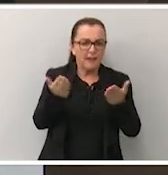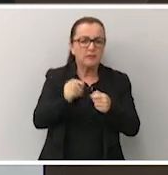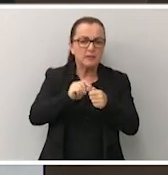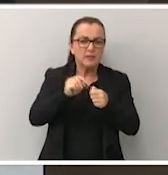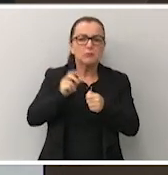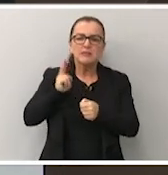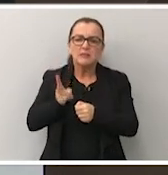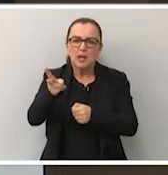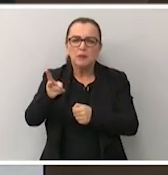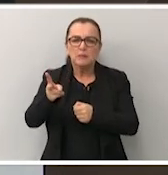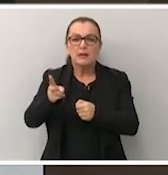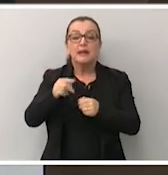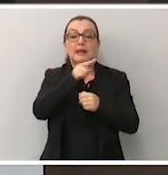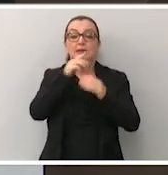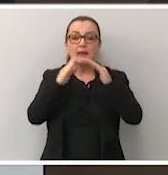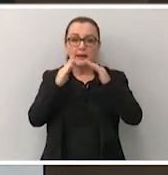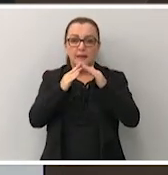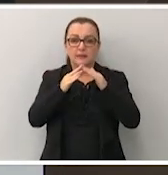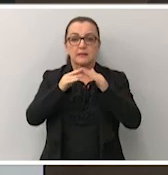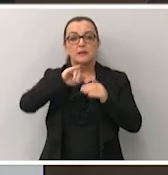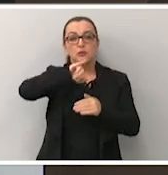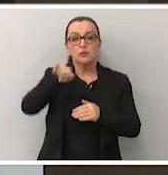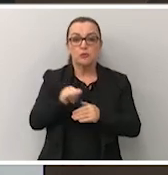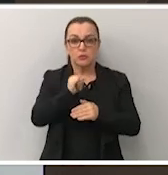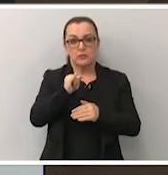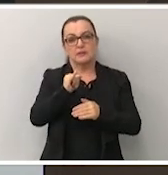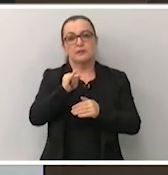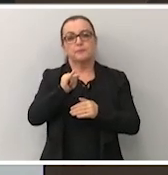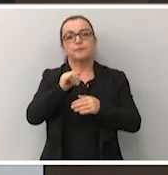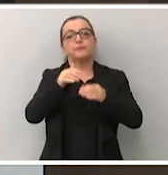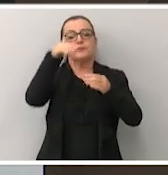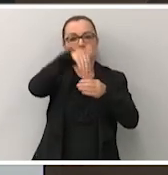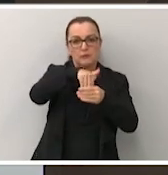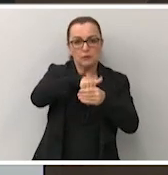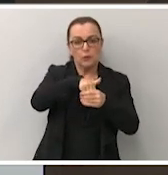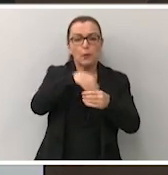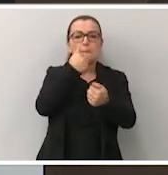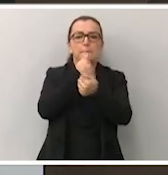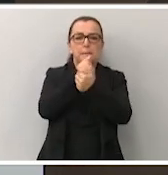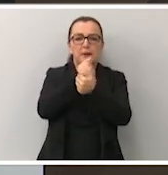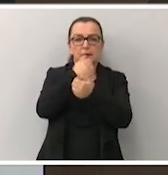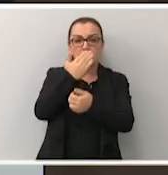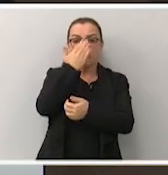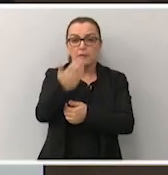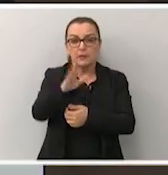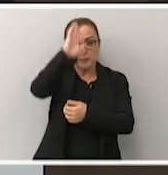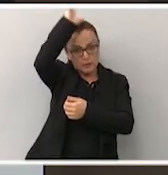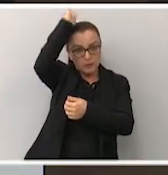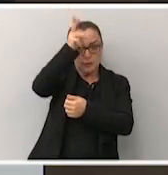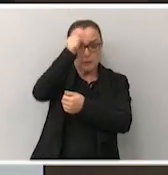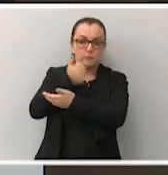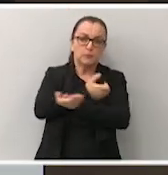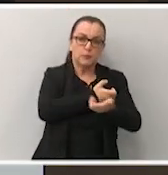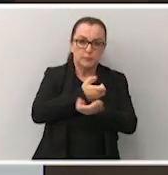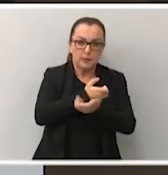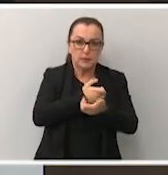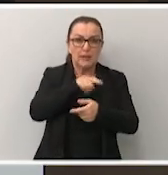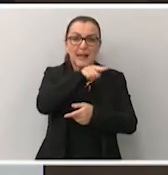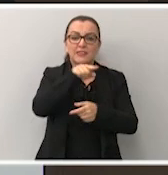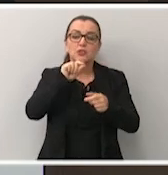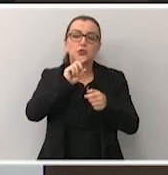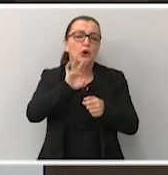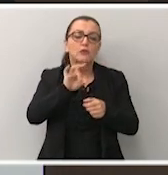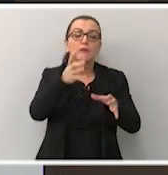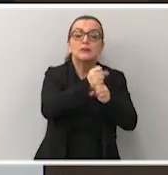fizemos sempre na sede da justiça eleitoral, que é exatamente ali próximo ao corpo de bombeiro. Ali será feita apenas a